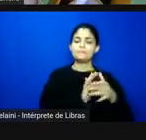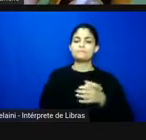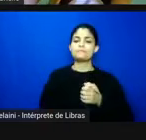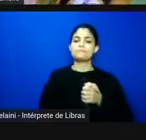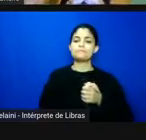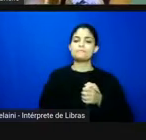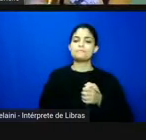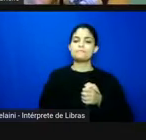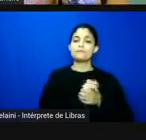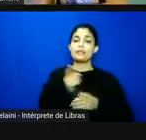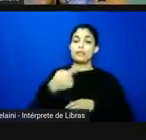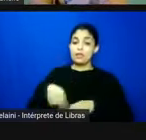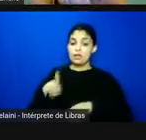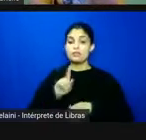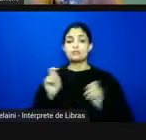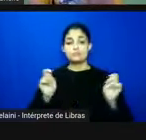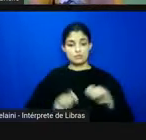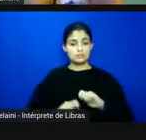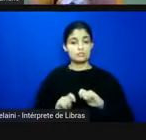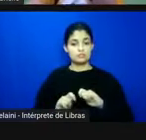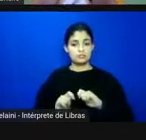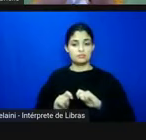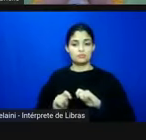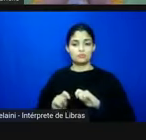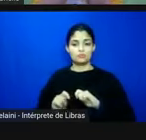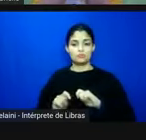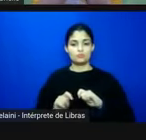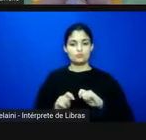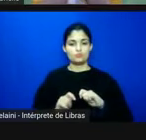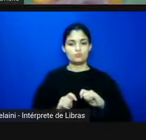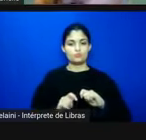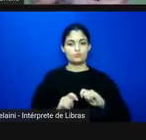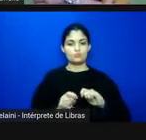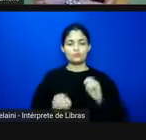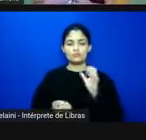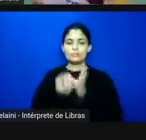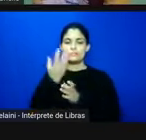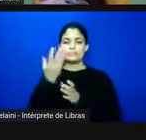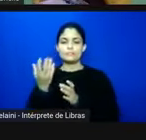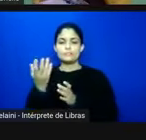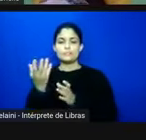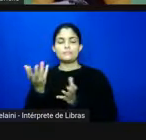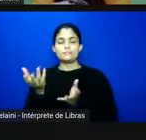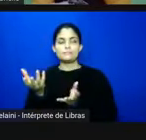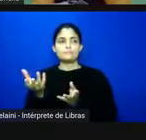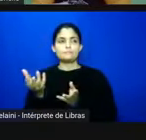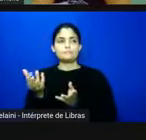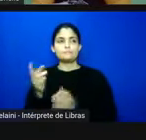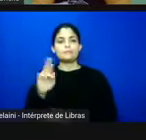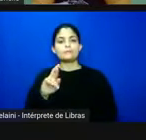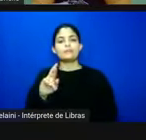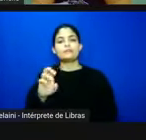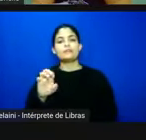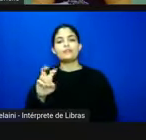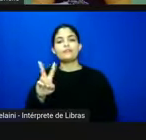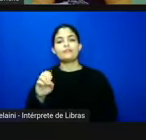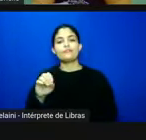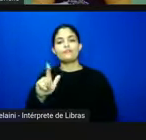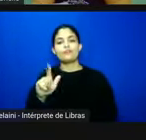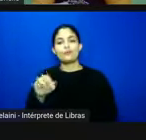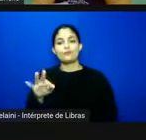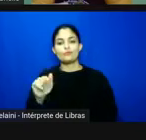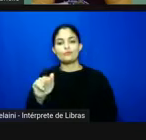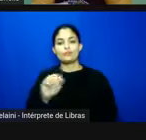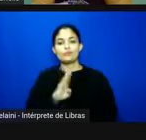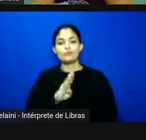eles precisam então promover uma espécie de revolta dos boxes ou seja